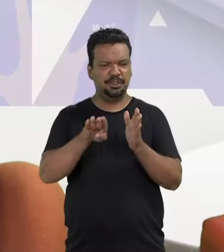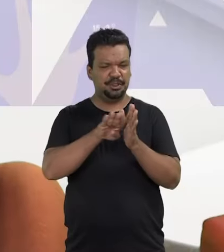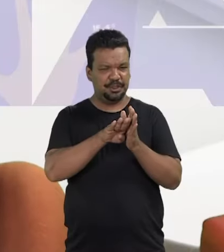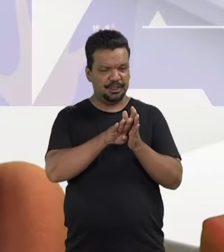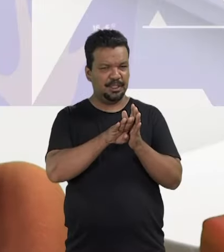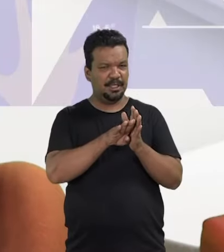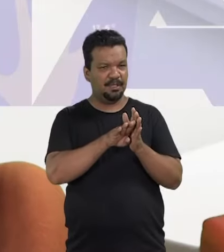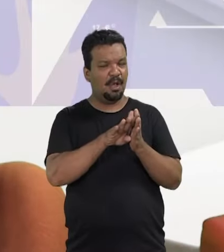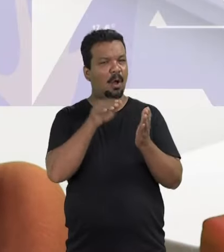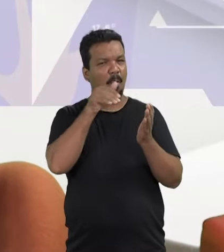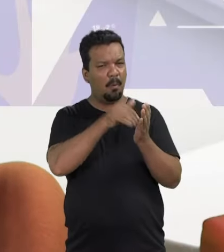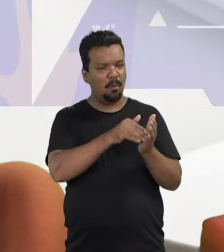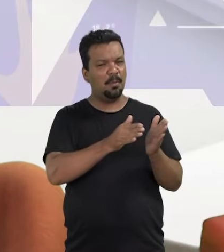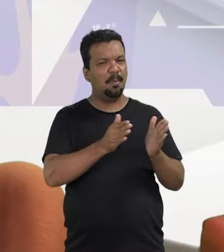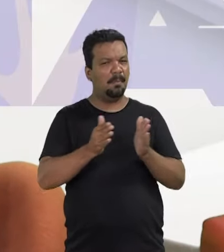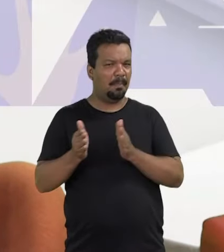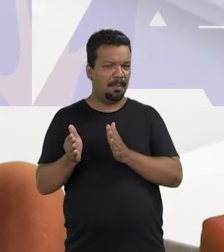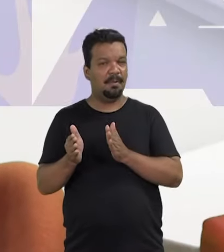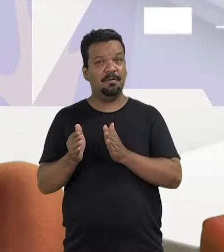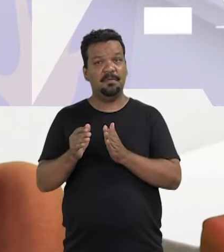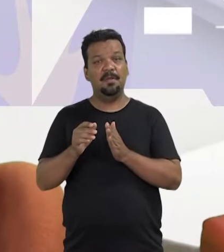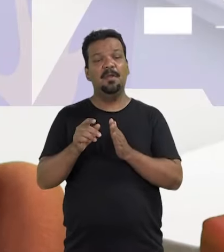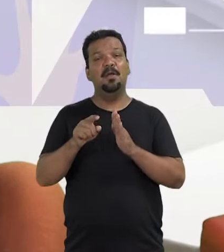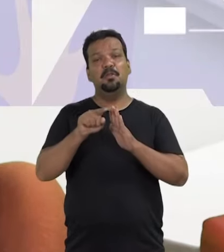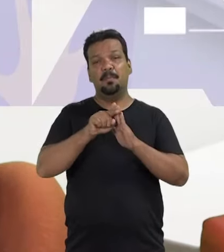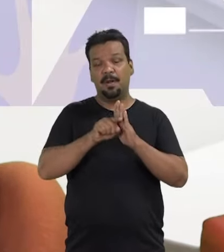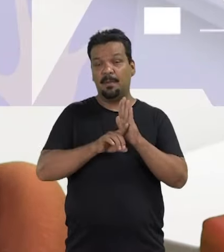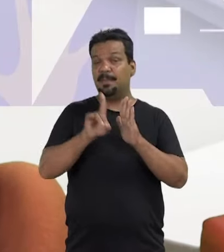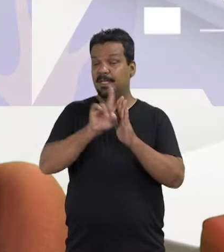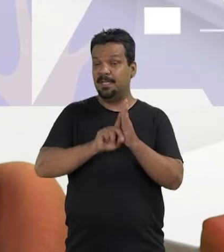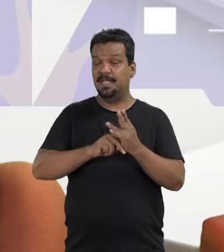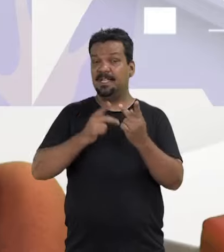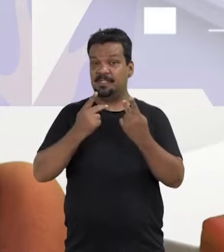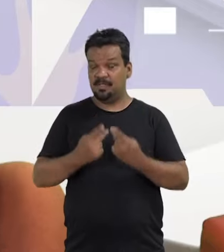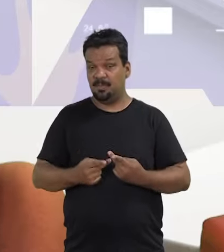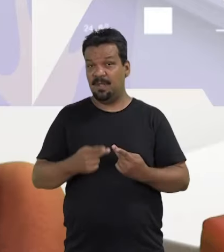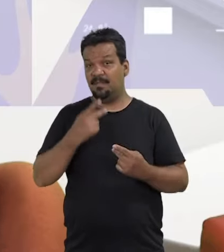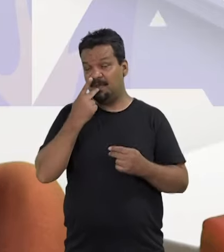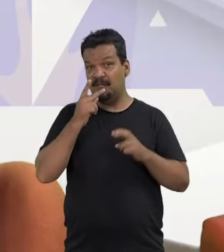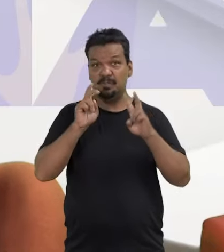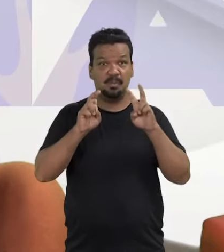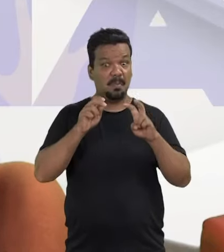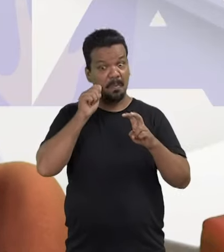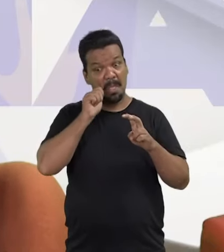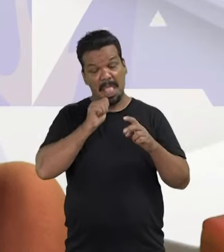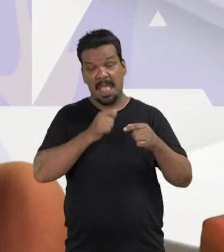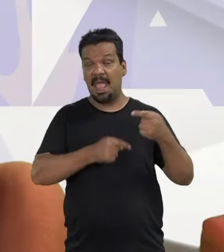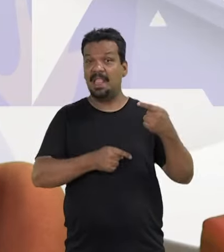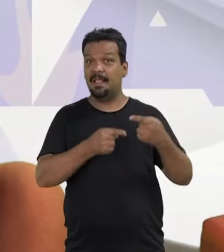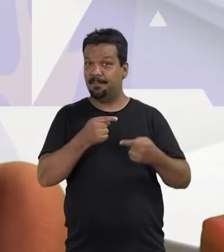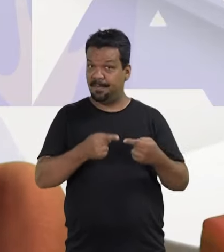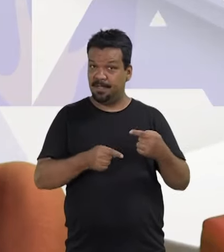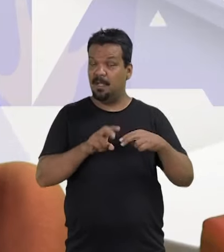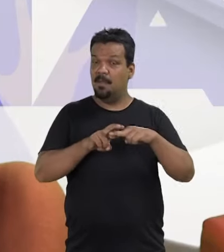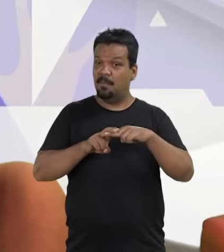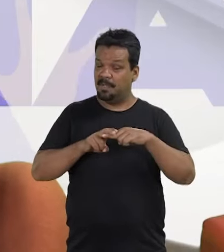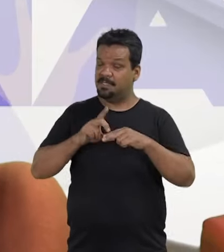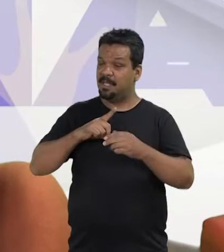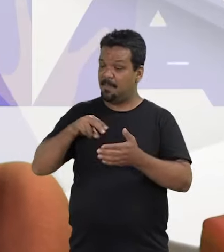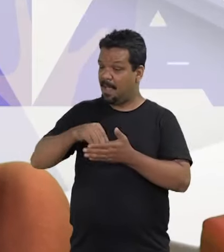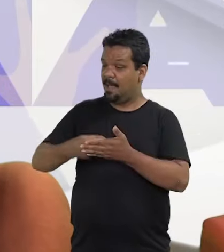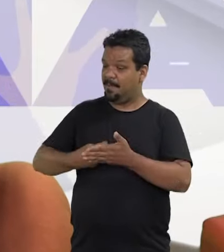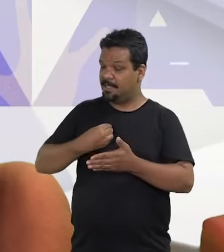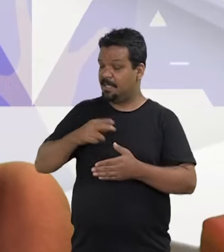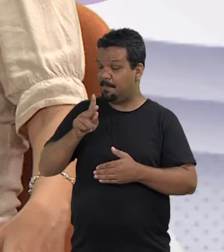Chegamos ao quinto e último bloco do programa TVDH. Nesta edição, fala sobre mulher na política. Para isso,